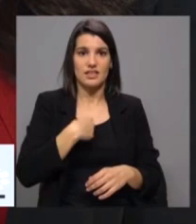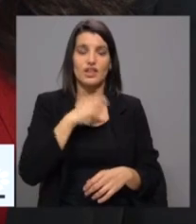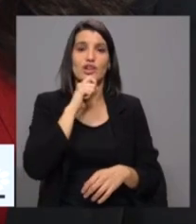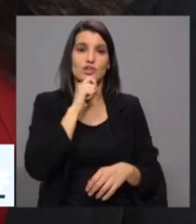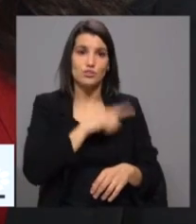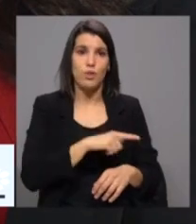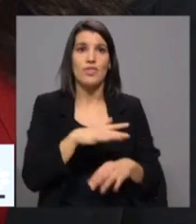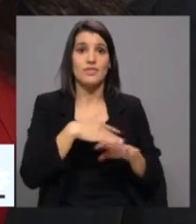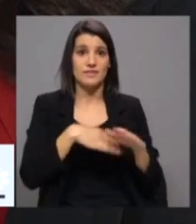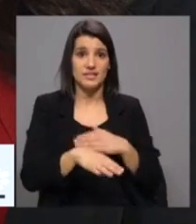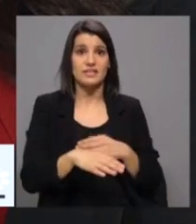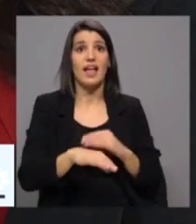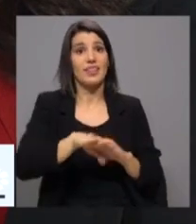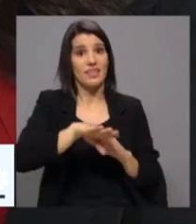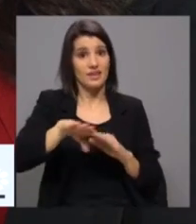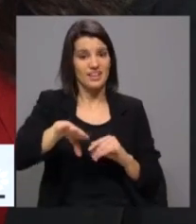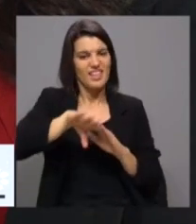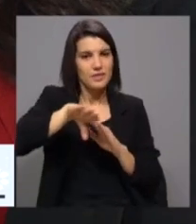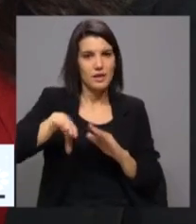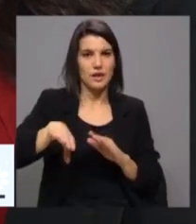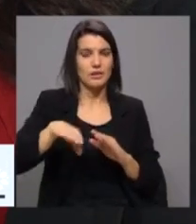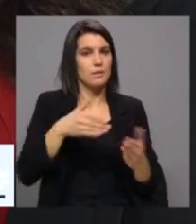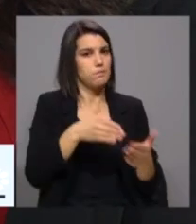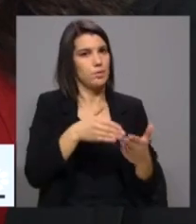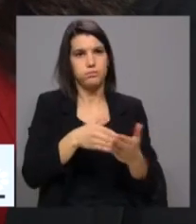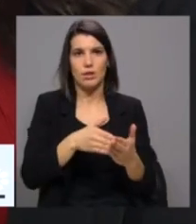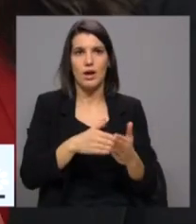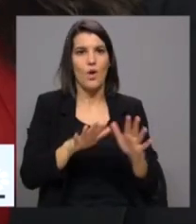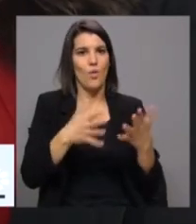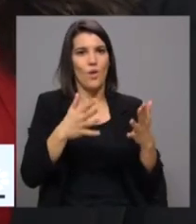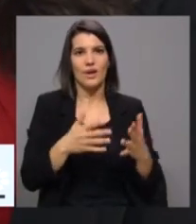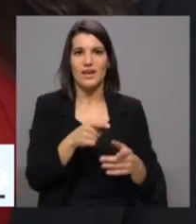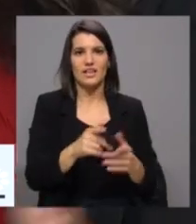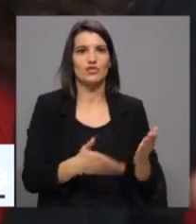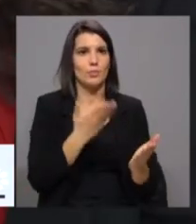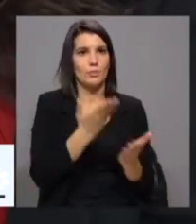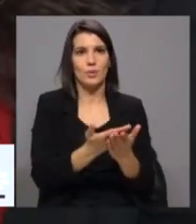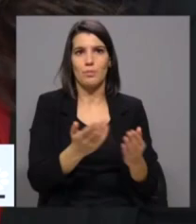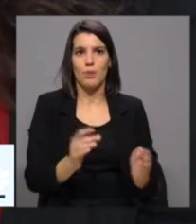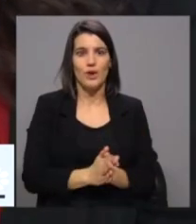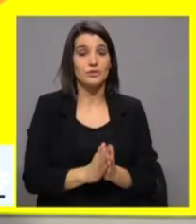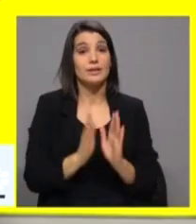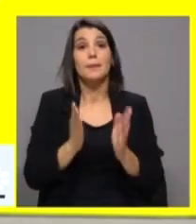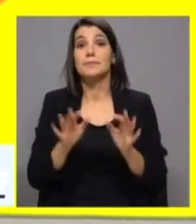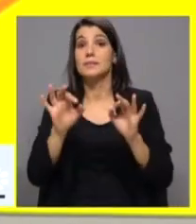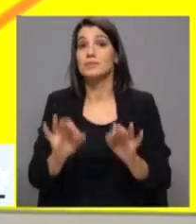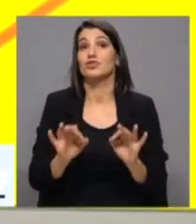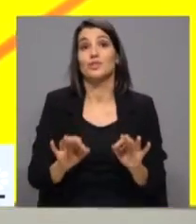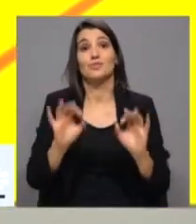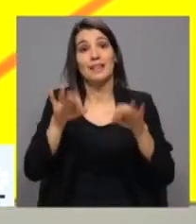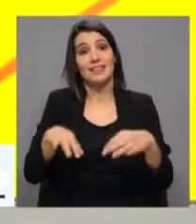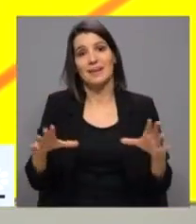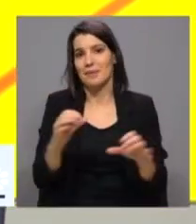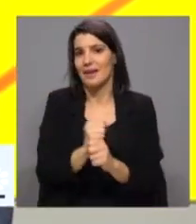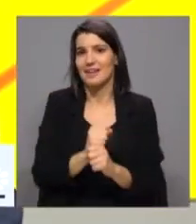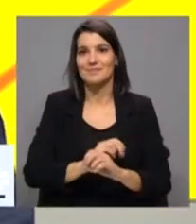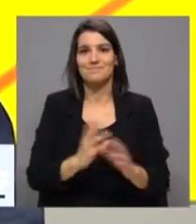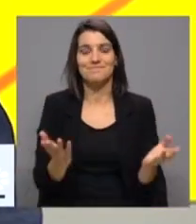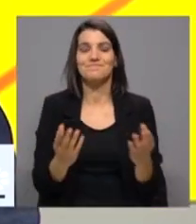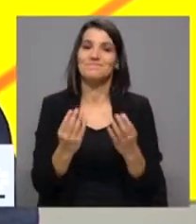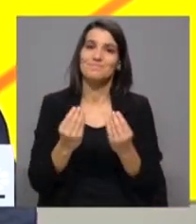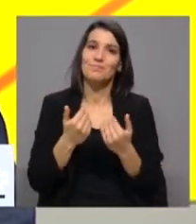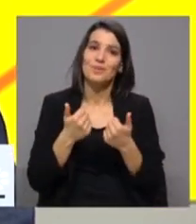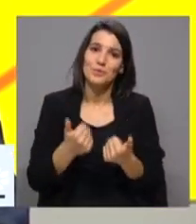fazer com a direita, quando a direita tem sido um obstáculo a qualquer uma destas soluções. Então, abri sem aposta à direita. Não aposta direita. Muito bem.